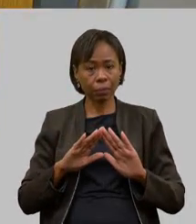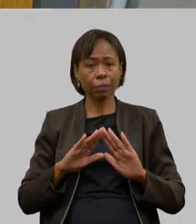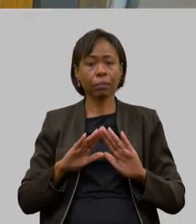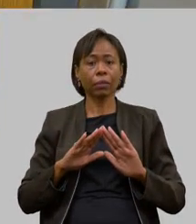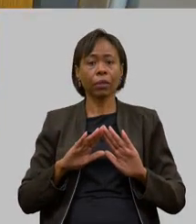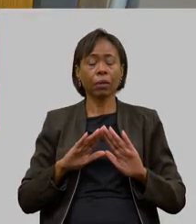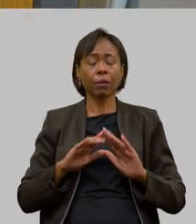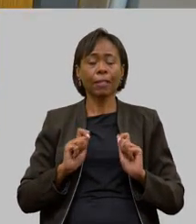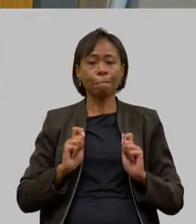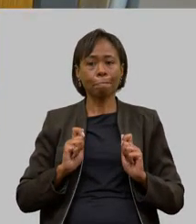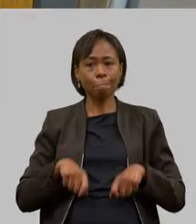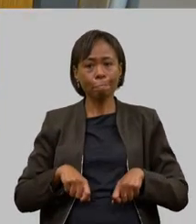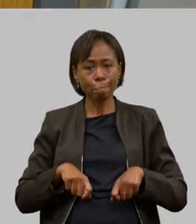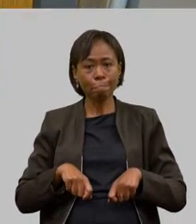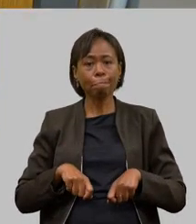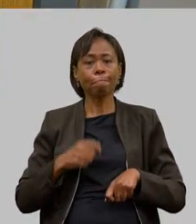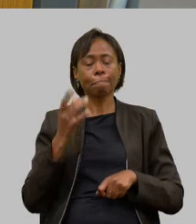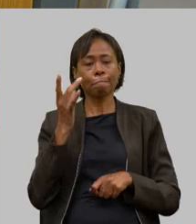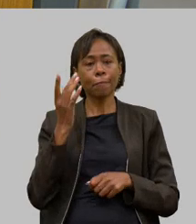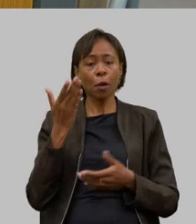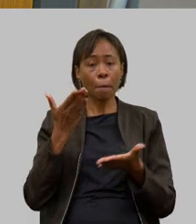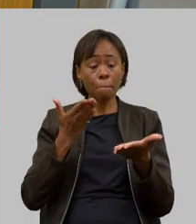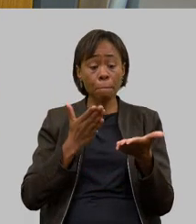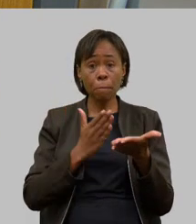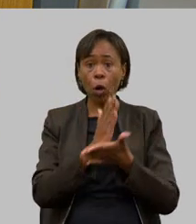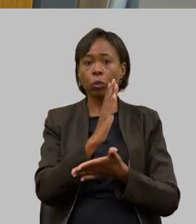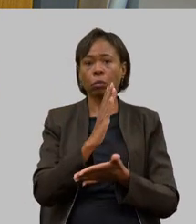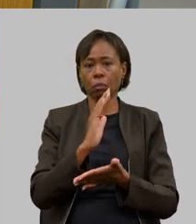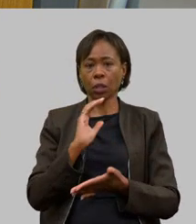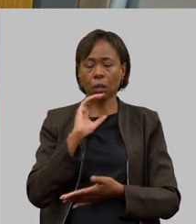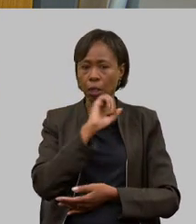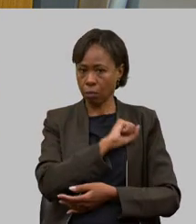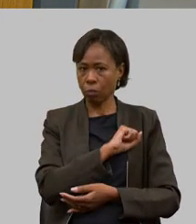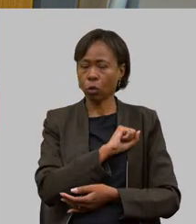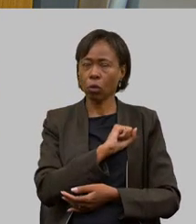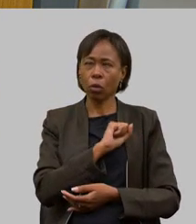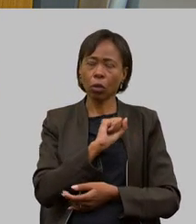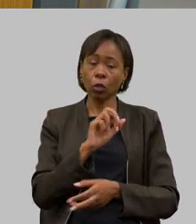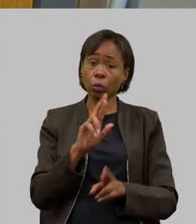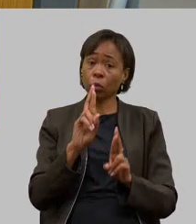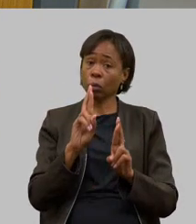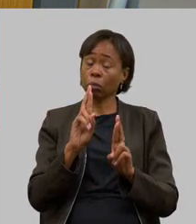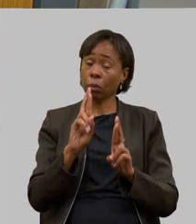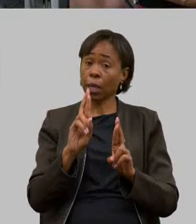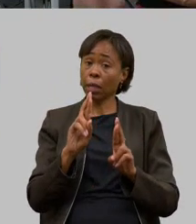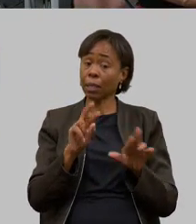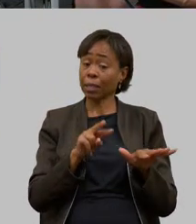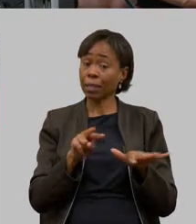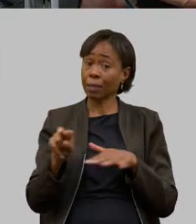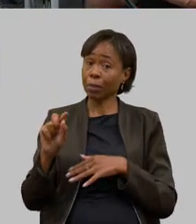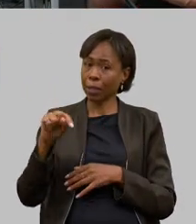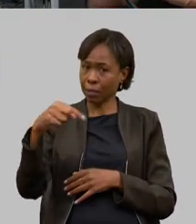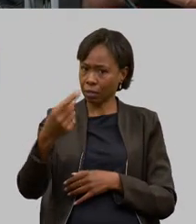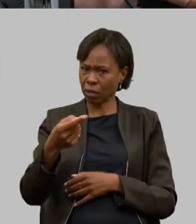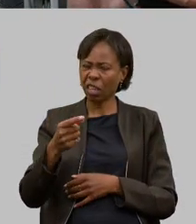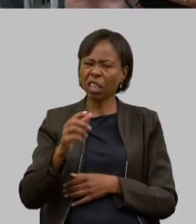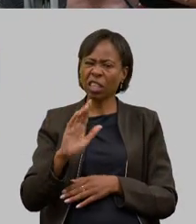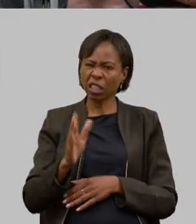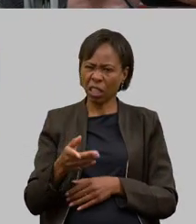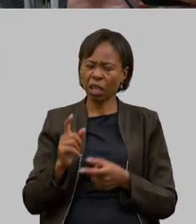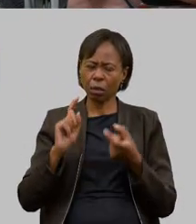possível para aprovar o mais brevemente eu espero que na semana que vem já fizemos inúmeras reuniões